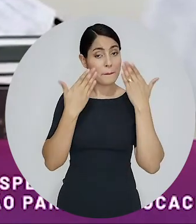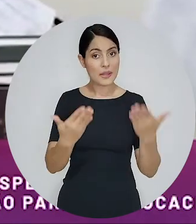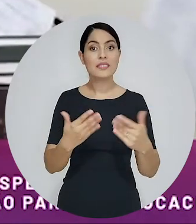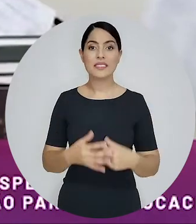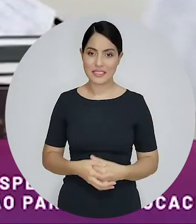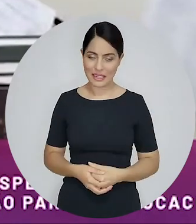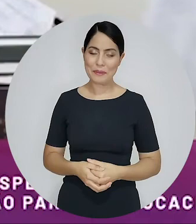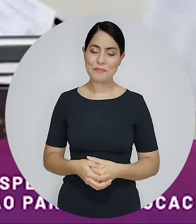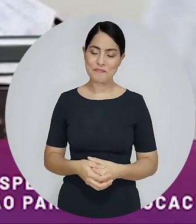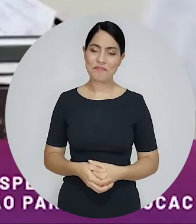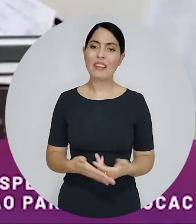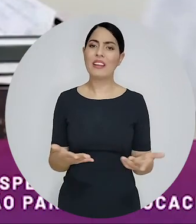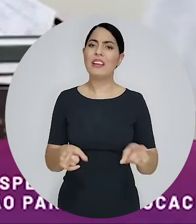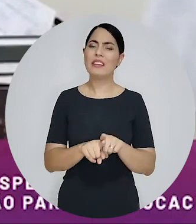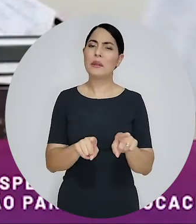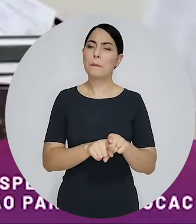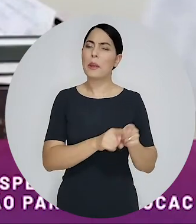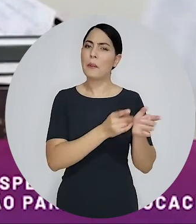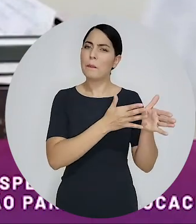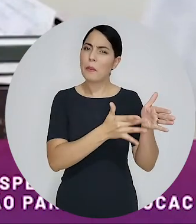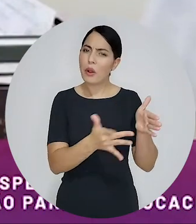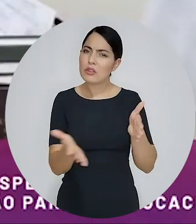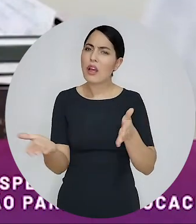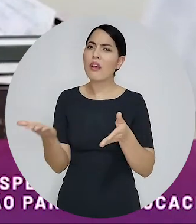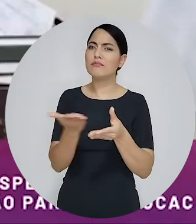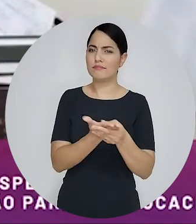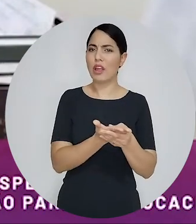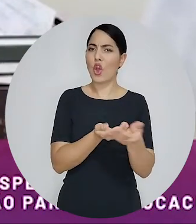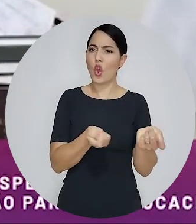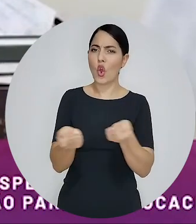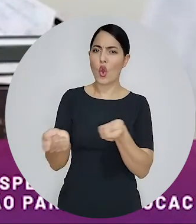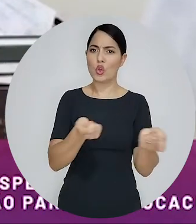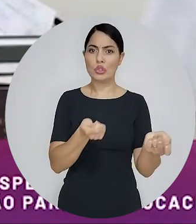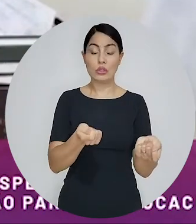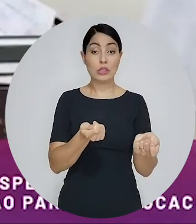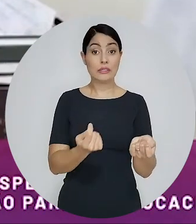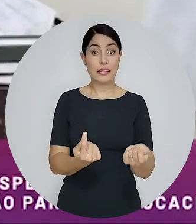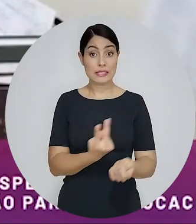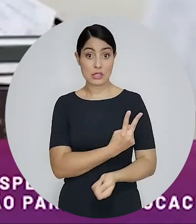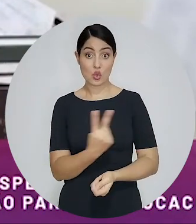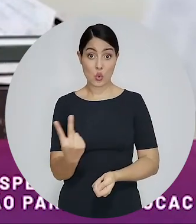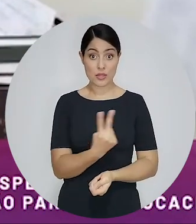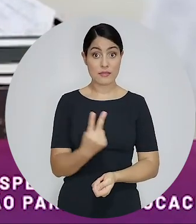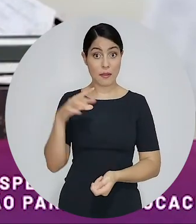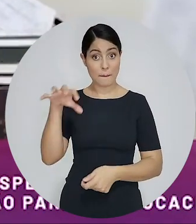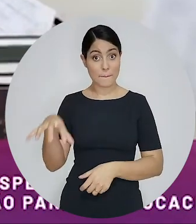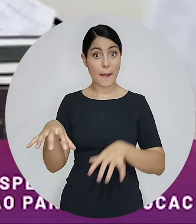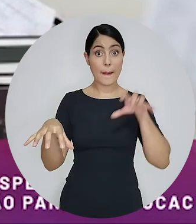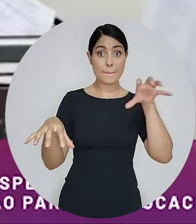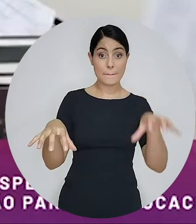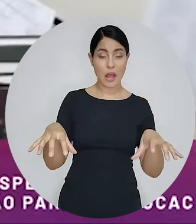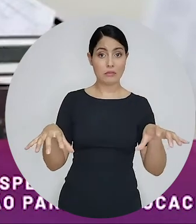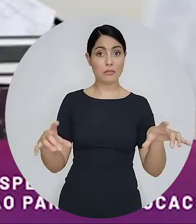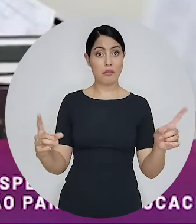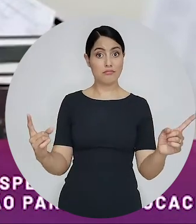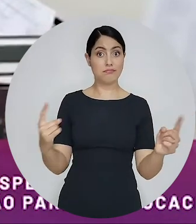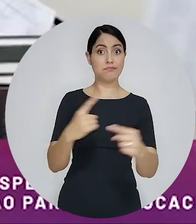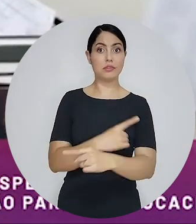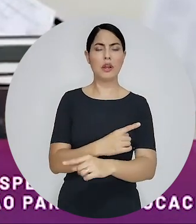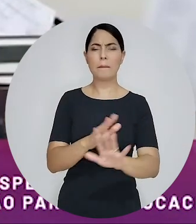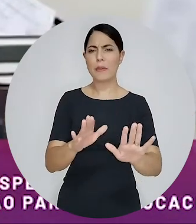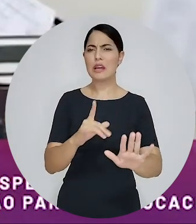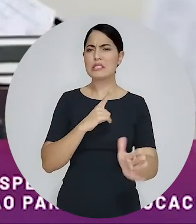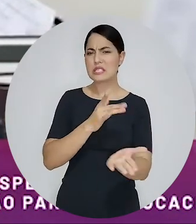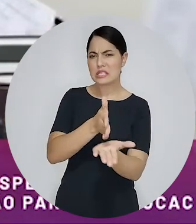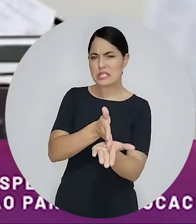proposta e também vai controlar mais o processo lembre-se eu estou dando exemplo dos extremos tem um espectro total